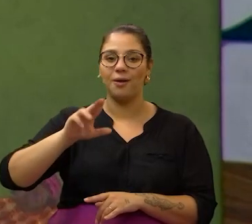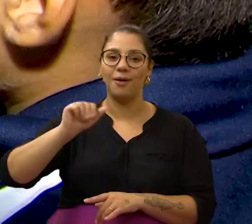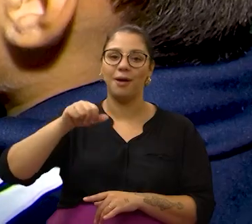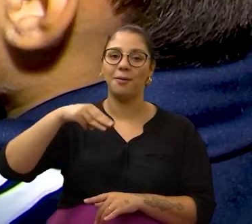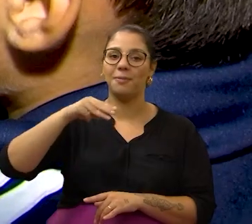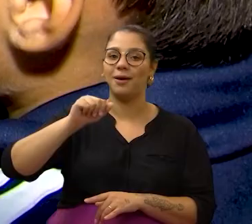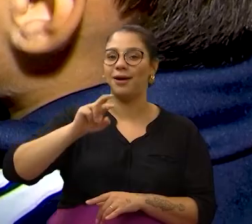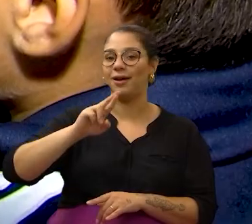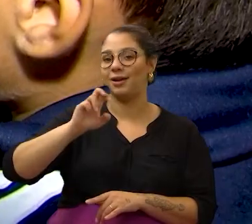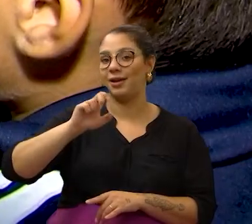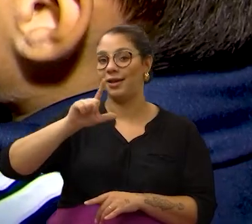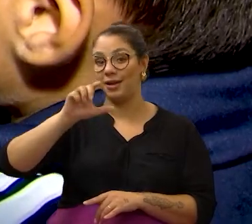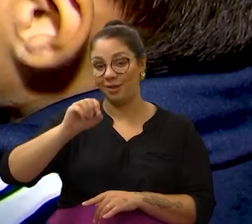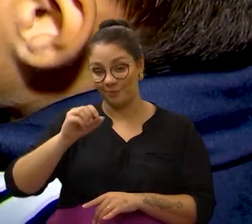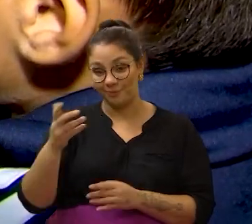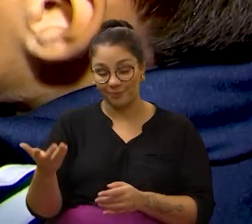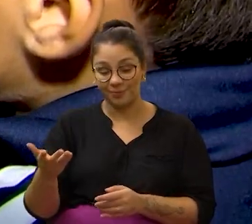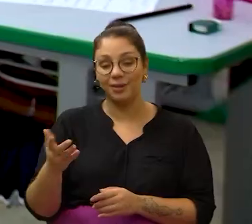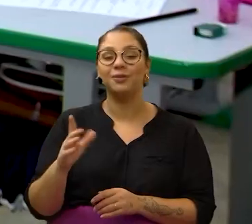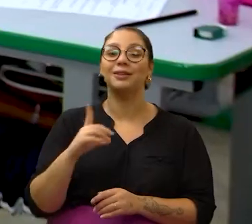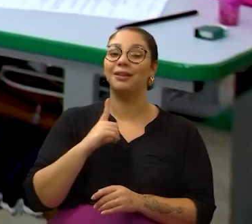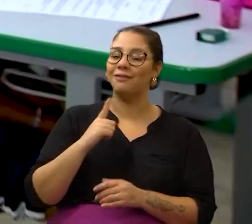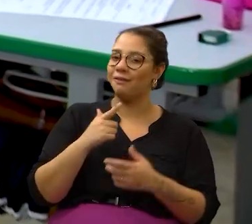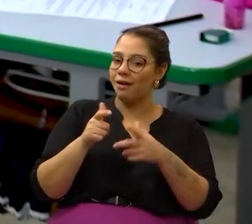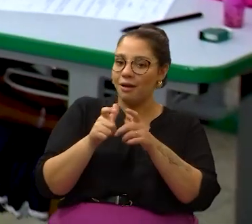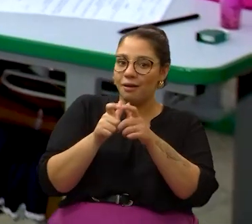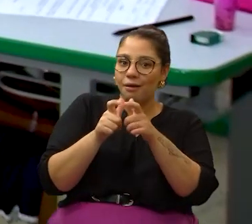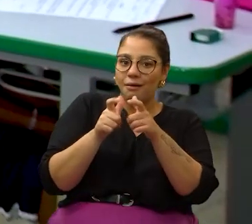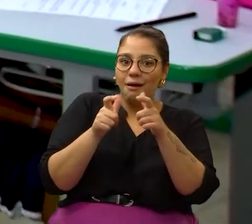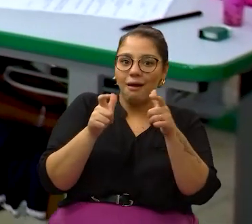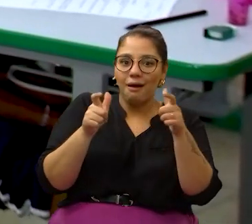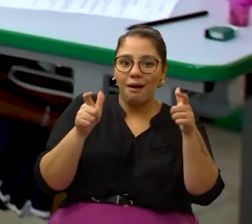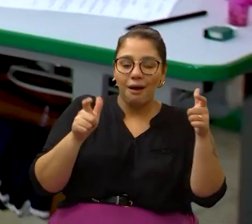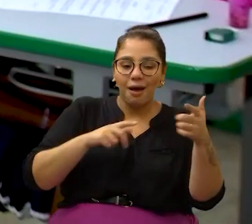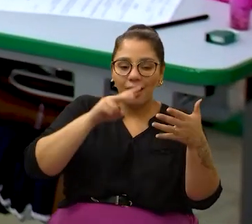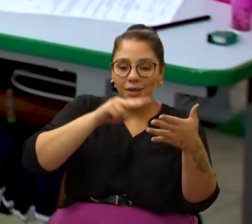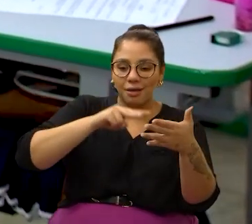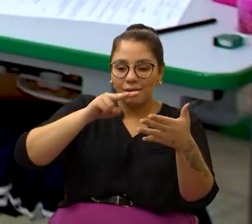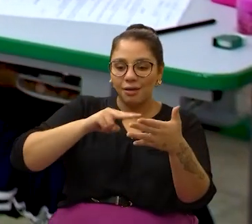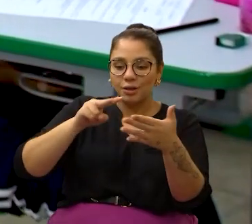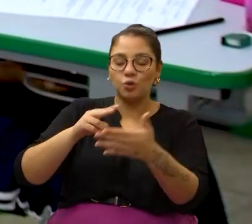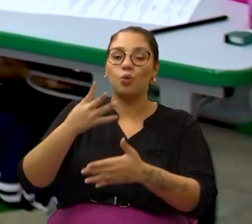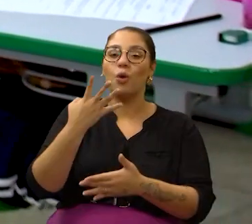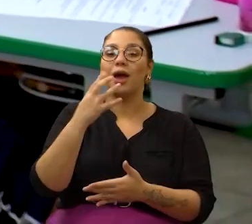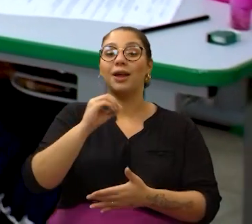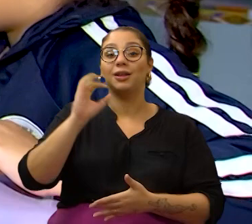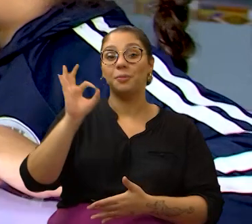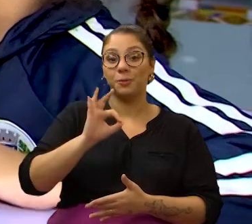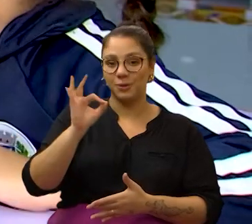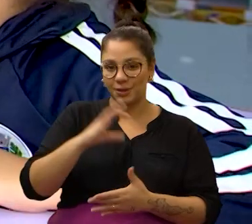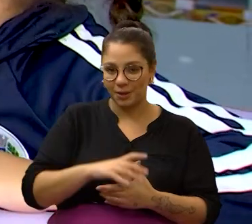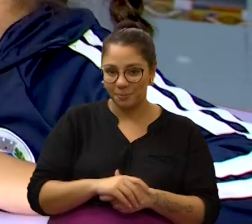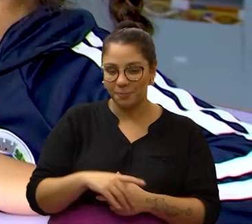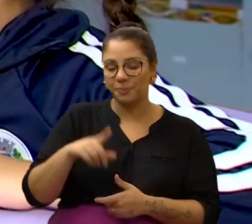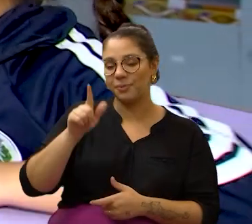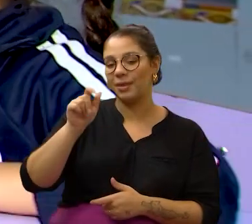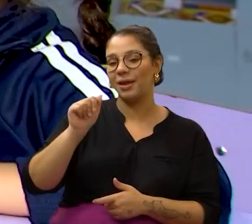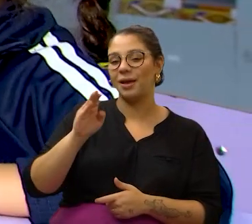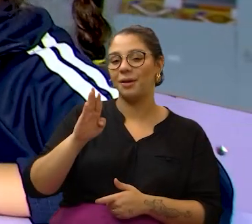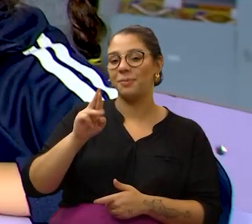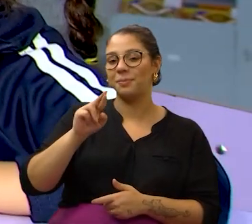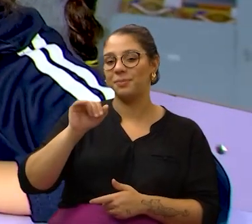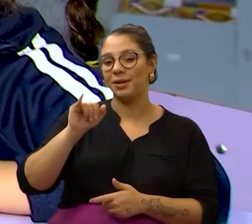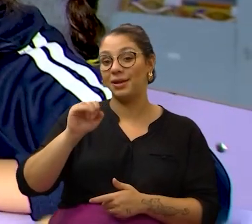Brasil, em cinco anos, o número de crianças leitoras cresceu 48%. Conforme Gabriela Menezes de